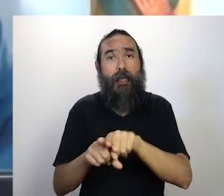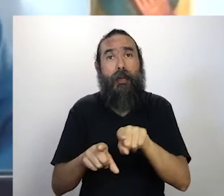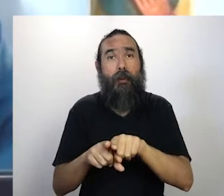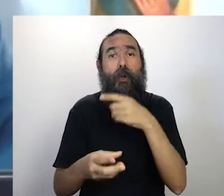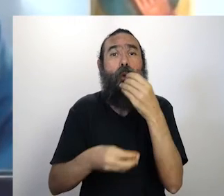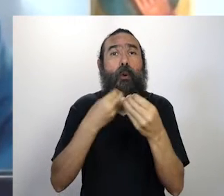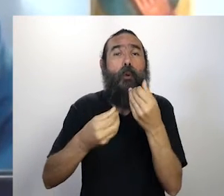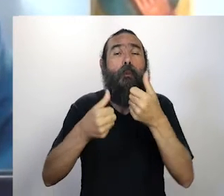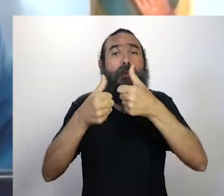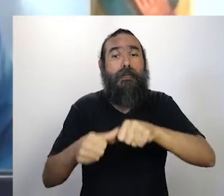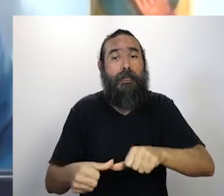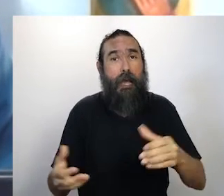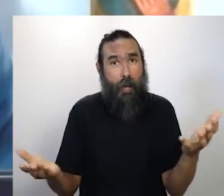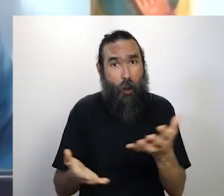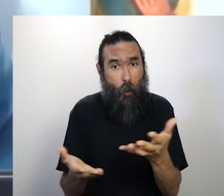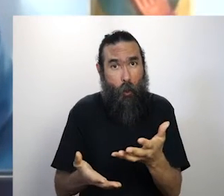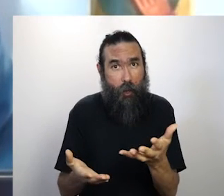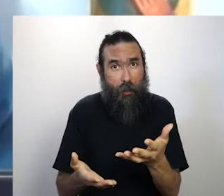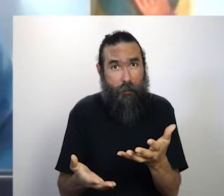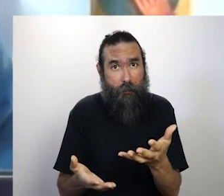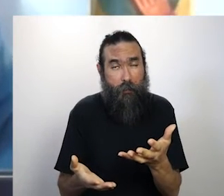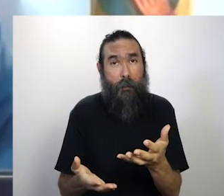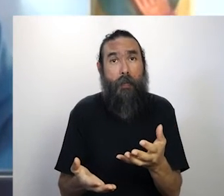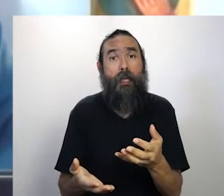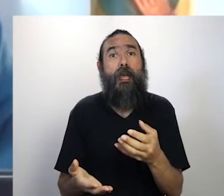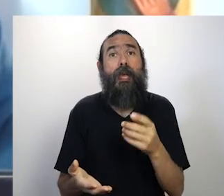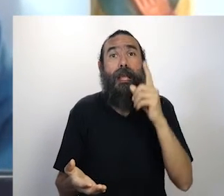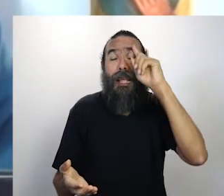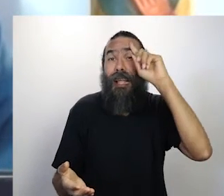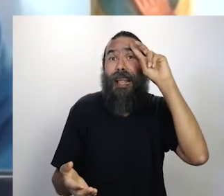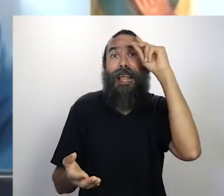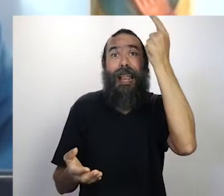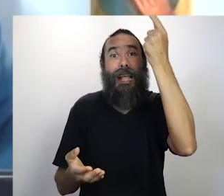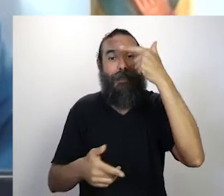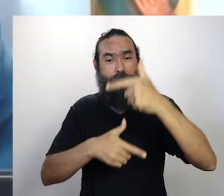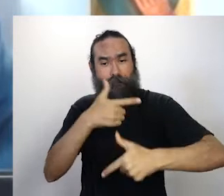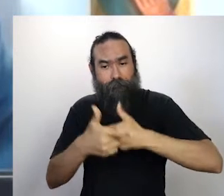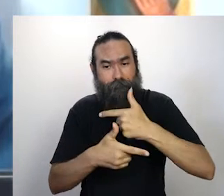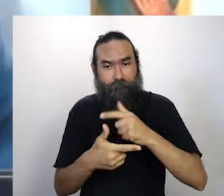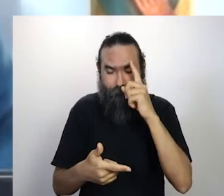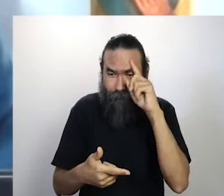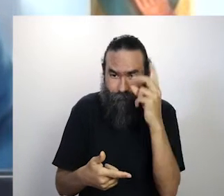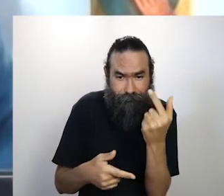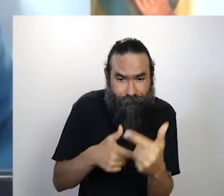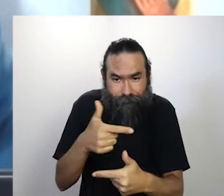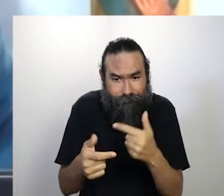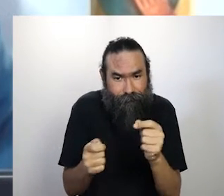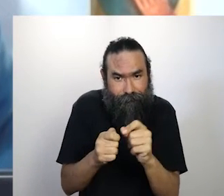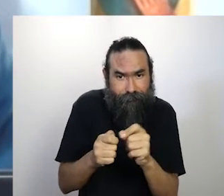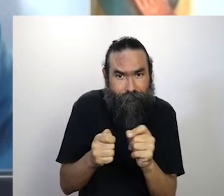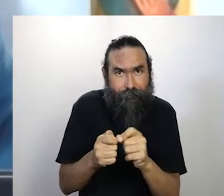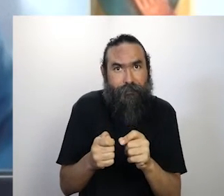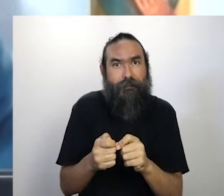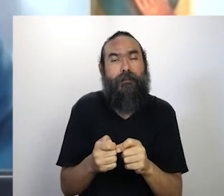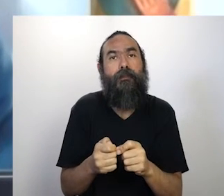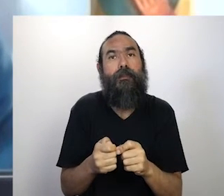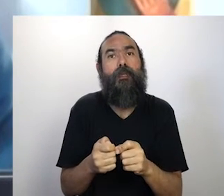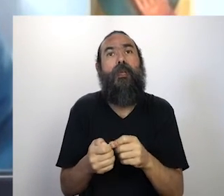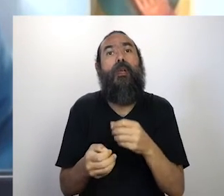que diz respeito às suas criações, às suas produções e como é que a gente vai passando por esse momento